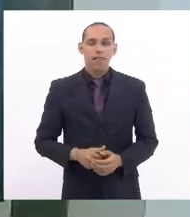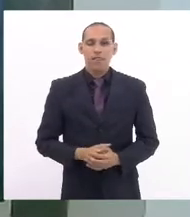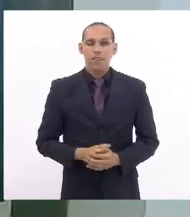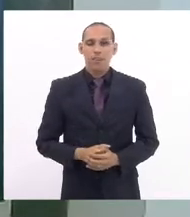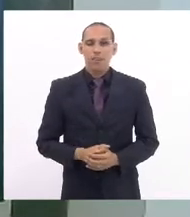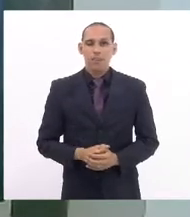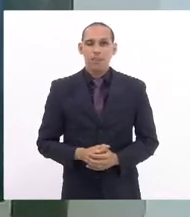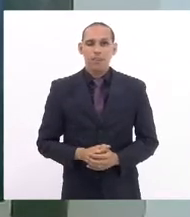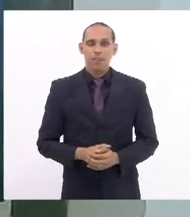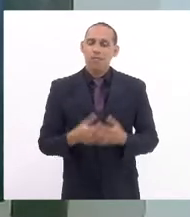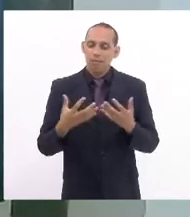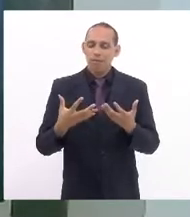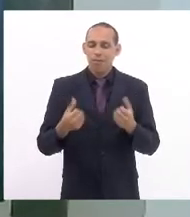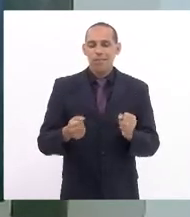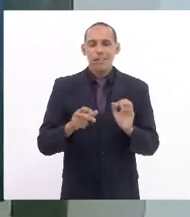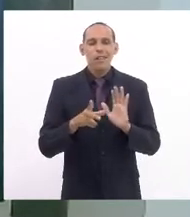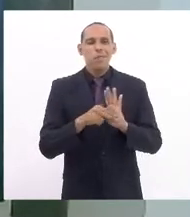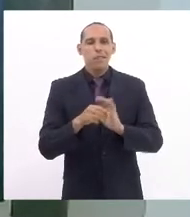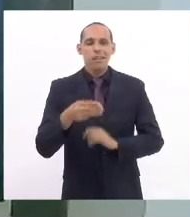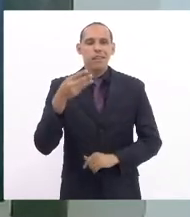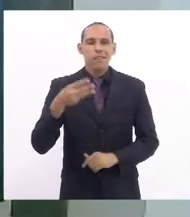favorável, as emendas 3,